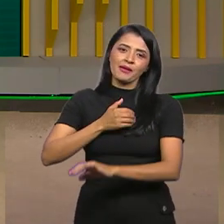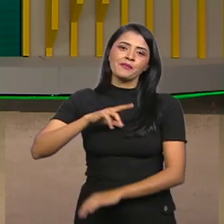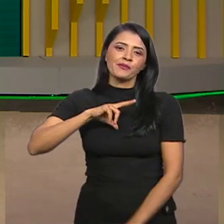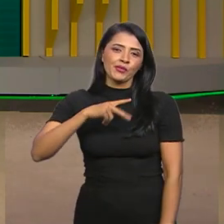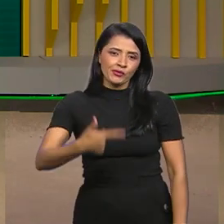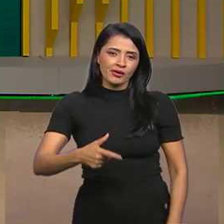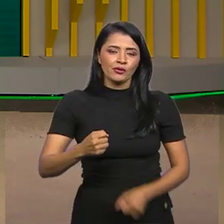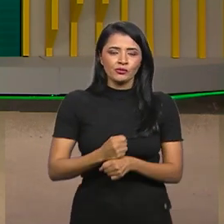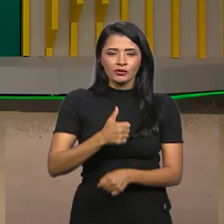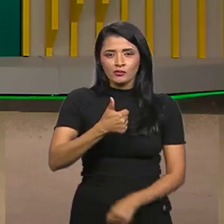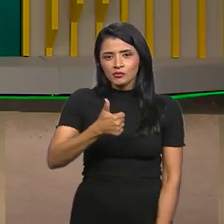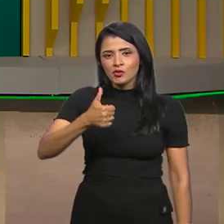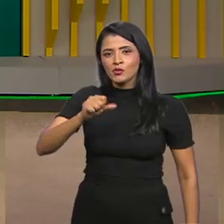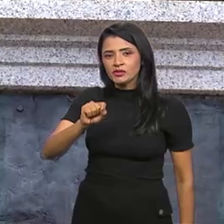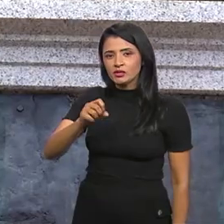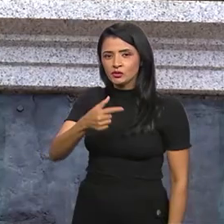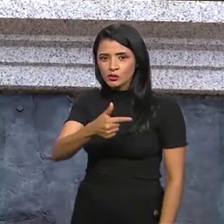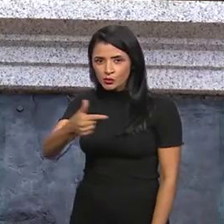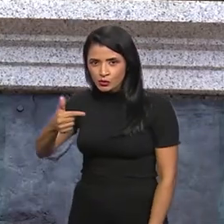1822.